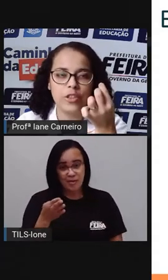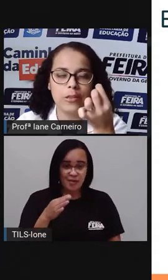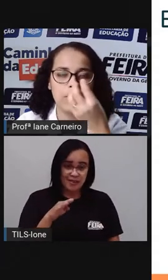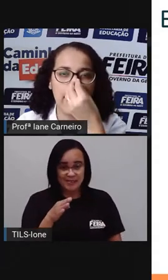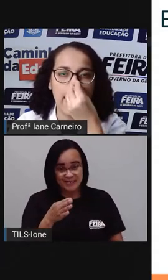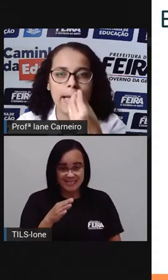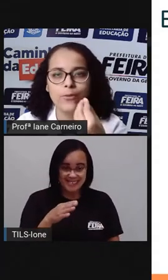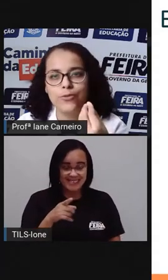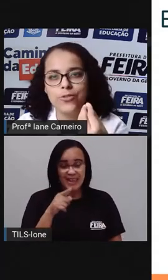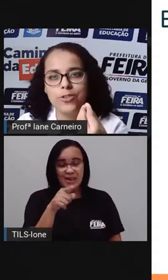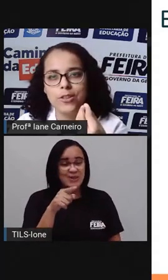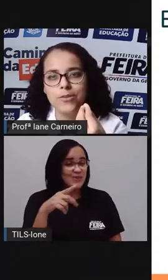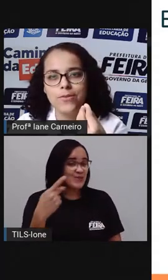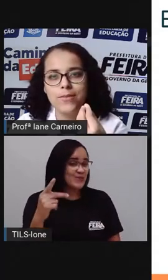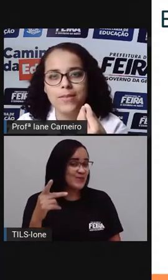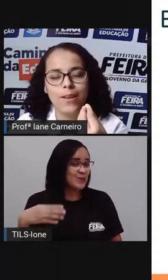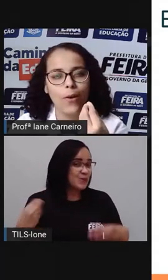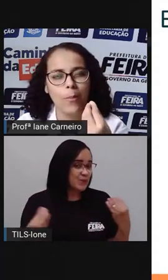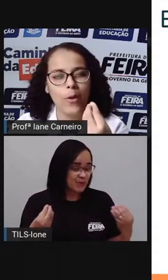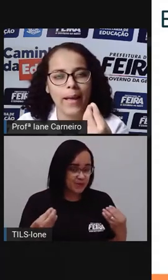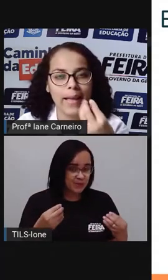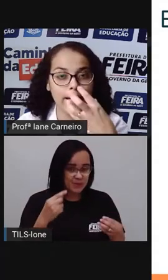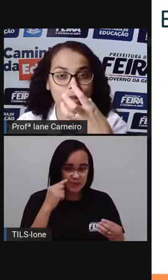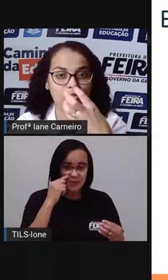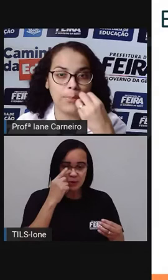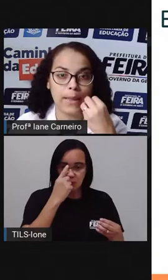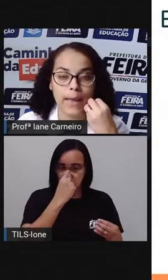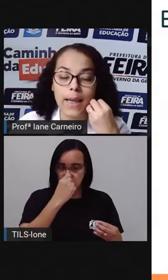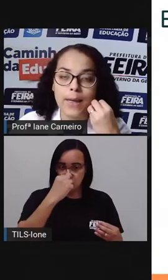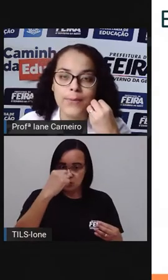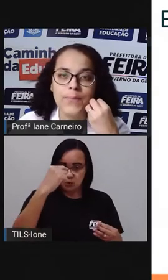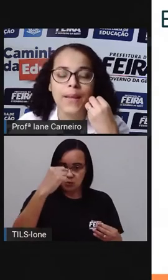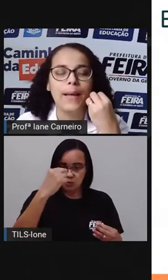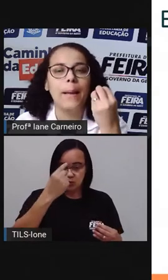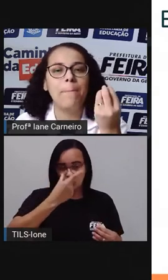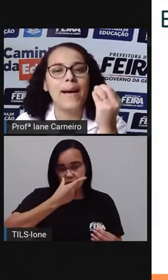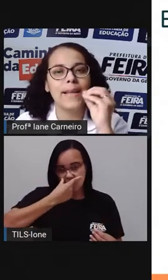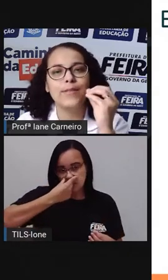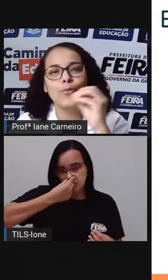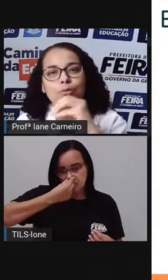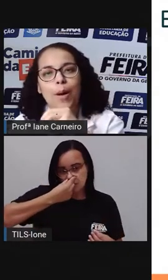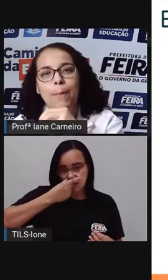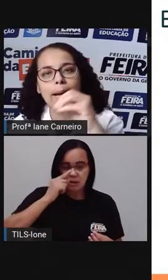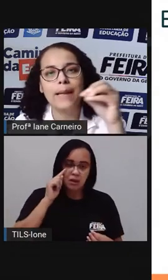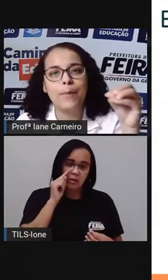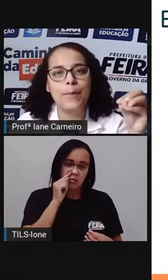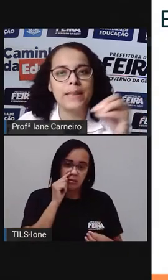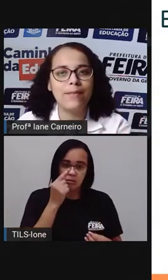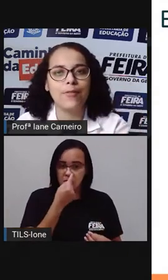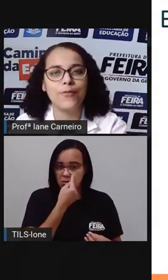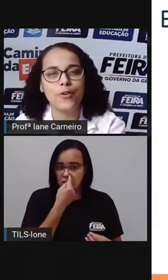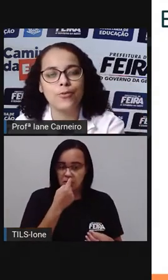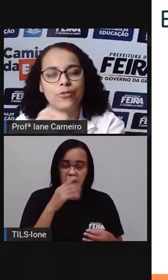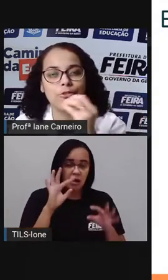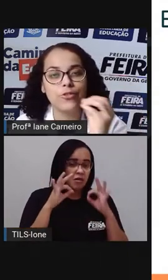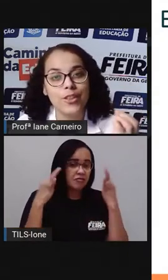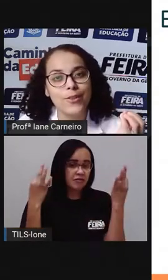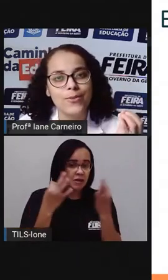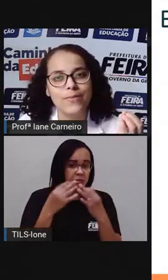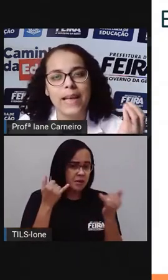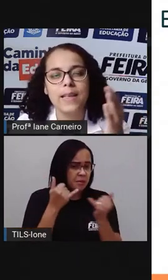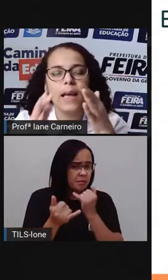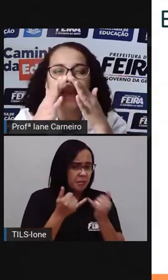É compridinho? É redondinho? Como é? grande? É pequeno? Parece com o do papai, da mamãe, da vovó, do